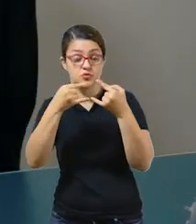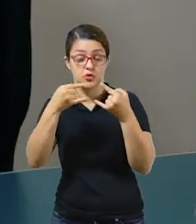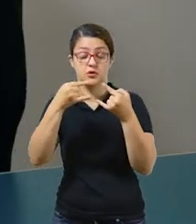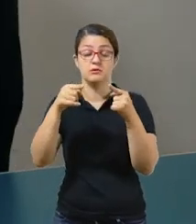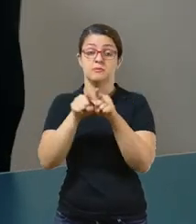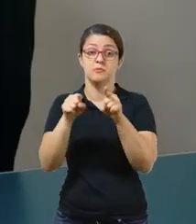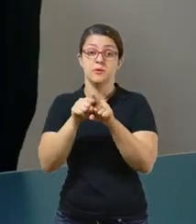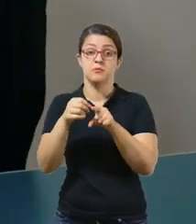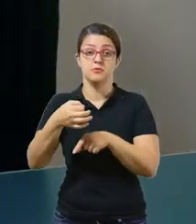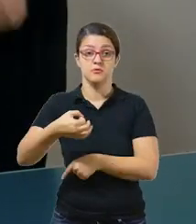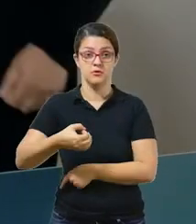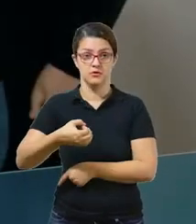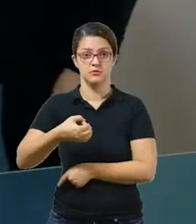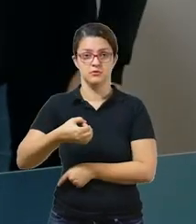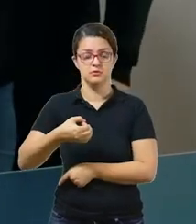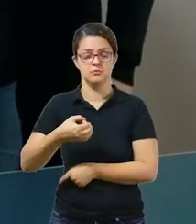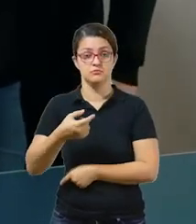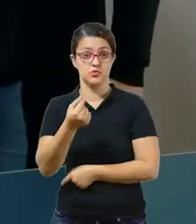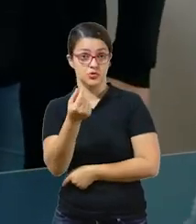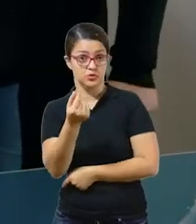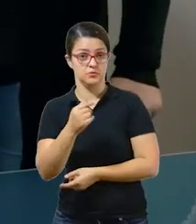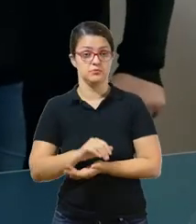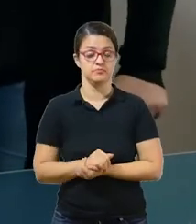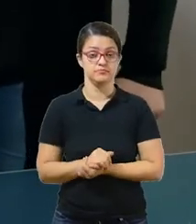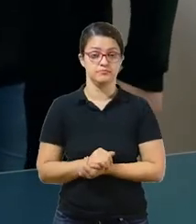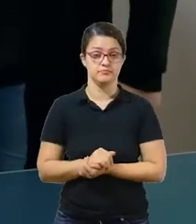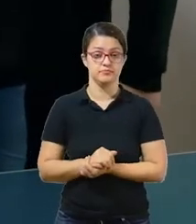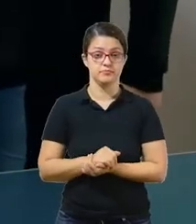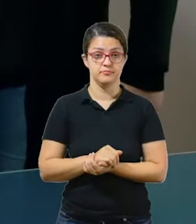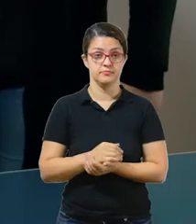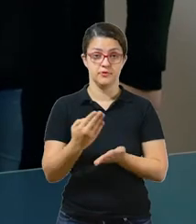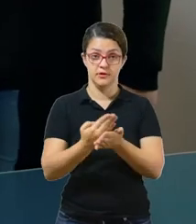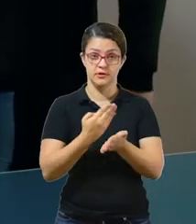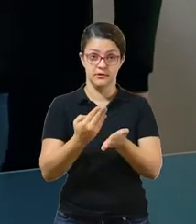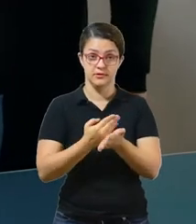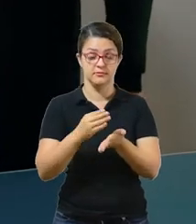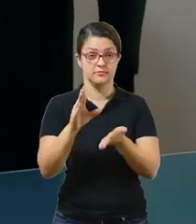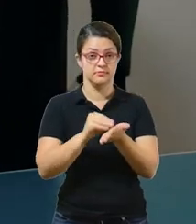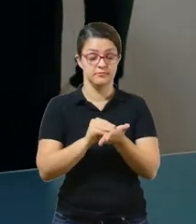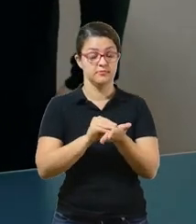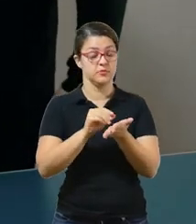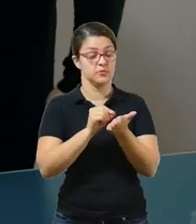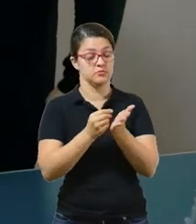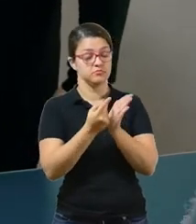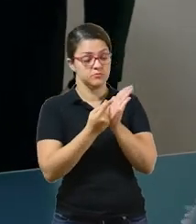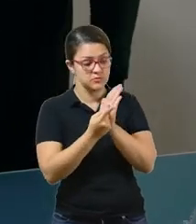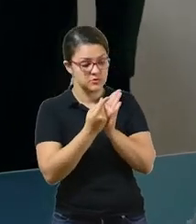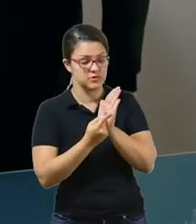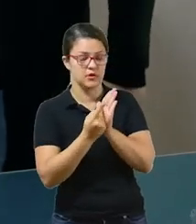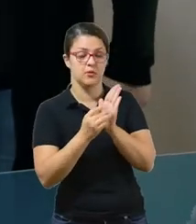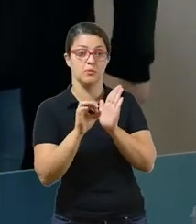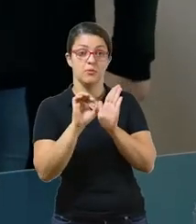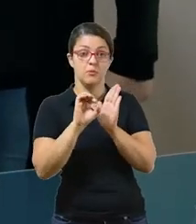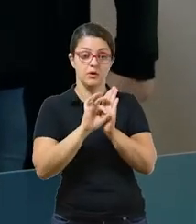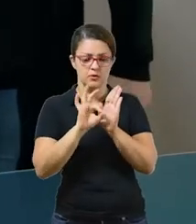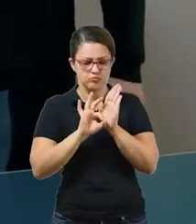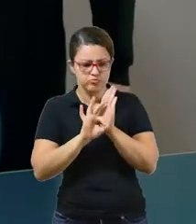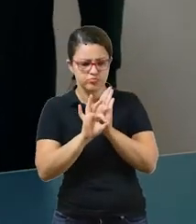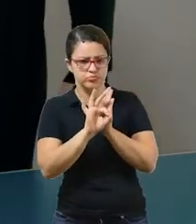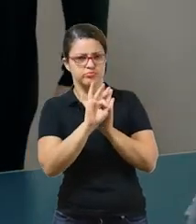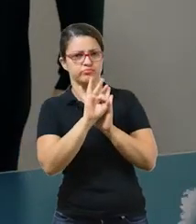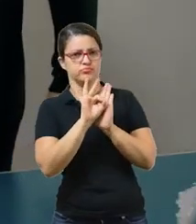ideia do vídeo que você assistiu, realiza a atividade 1 em seu caderno. Então, desenhe as moedas necessárias para